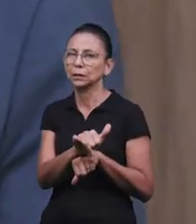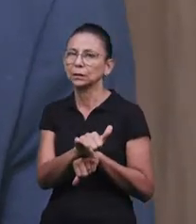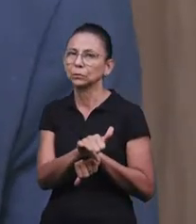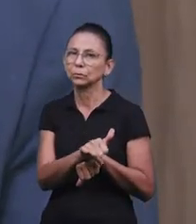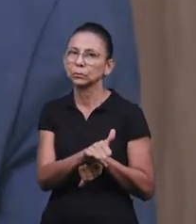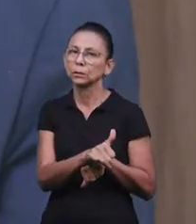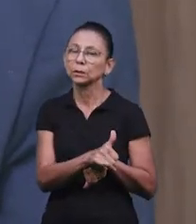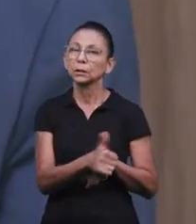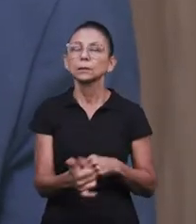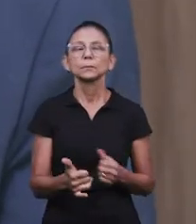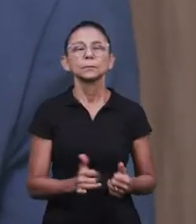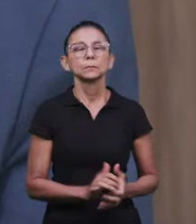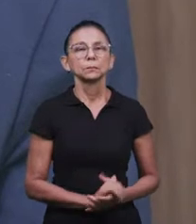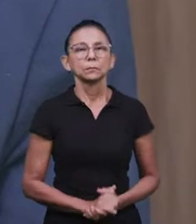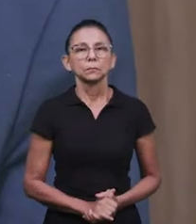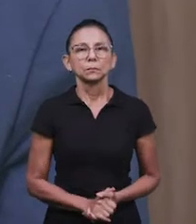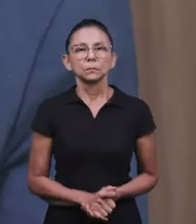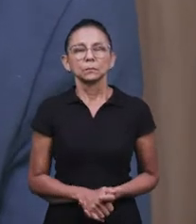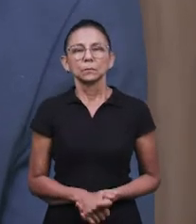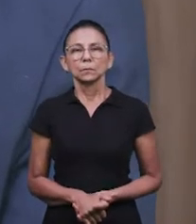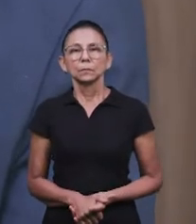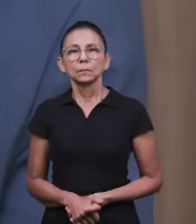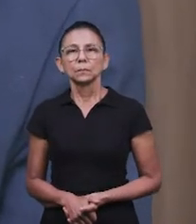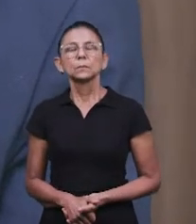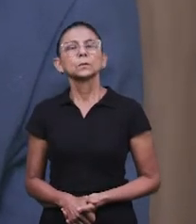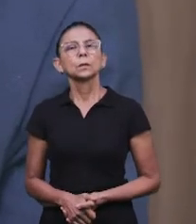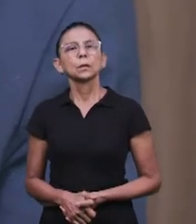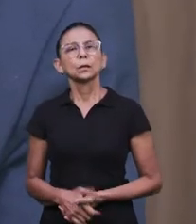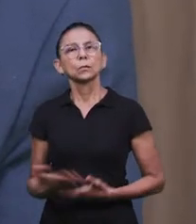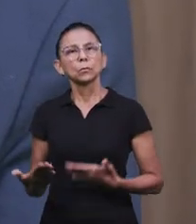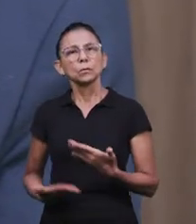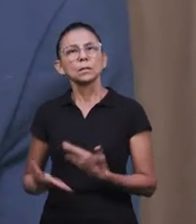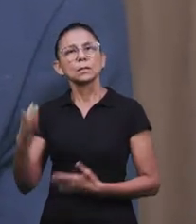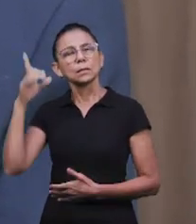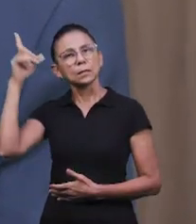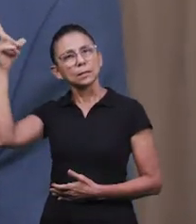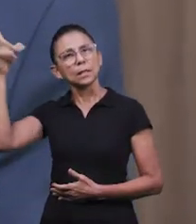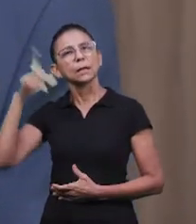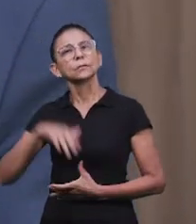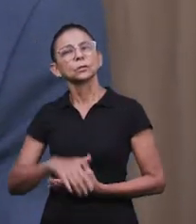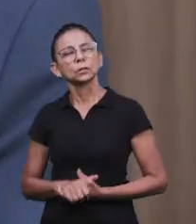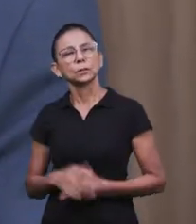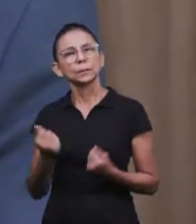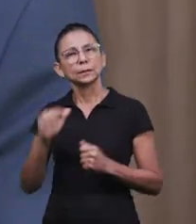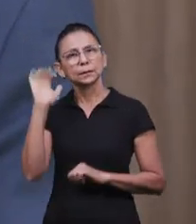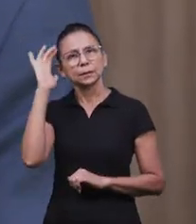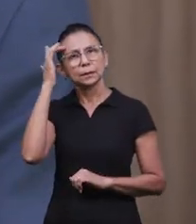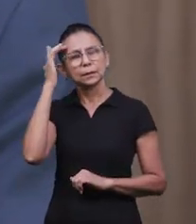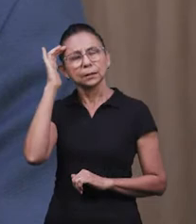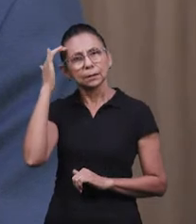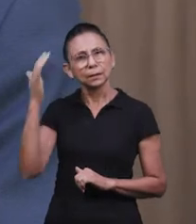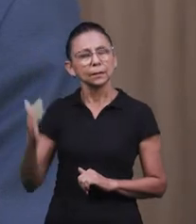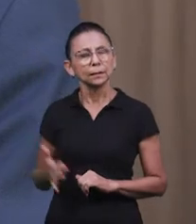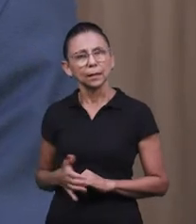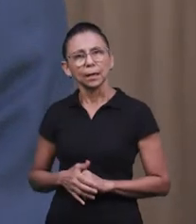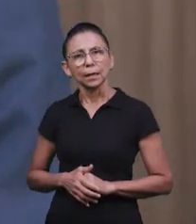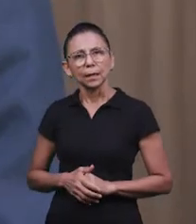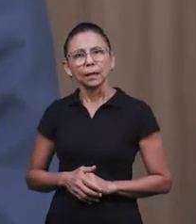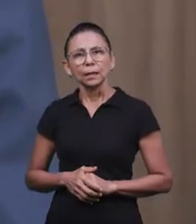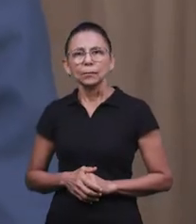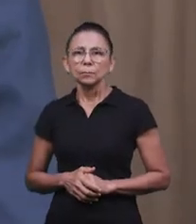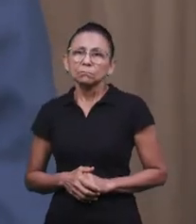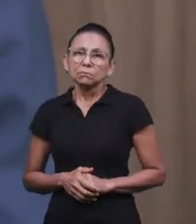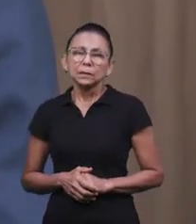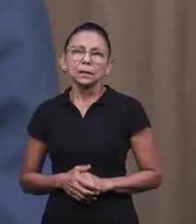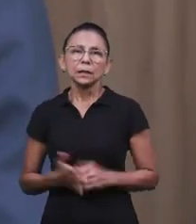Vemos um mundo de muita sutileza. Então, o servo de Deus, para ele, nessa hora, ser preservado, ele vai ter que ter muito discernimento, porque as